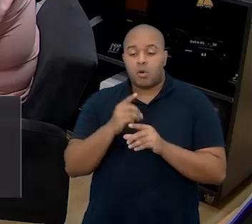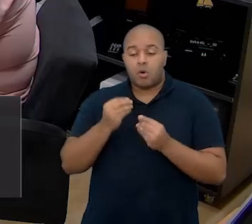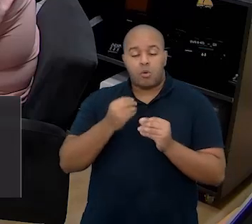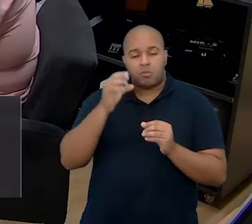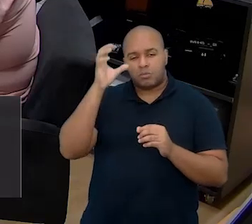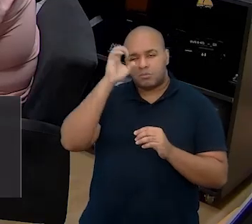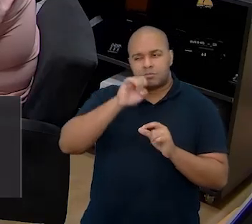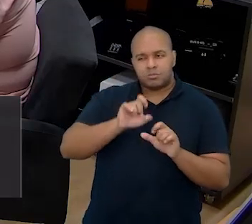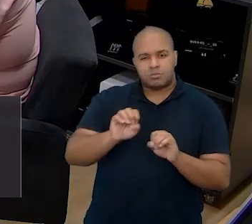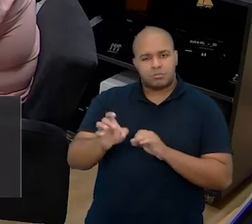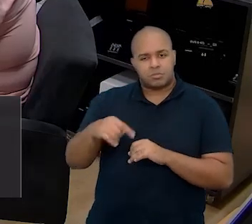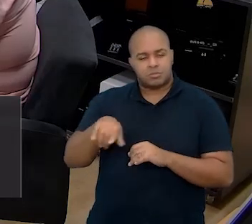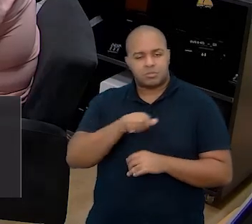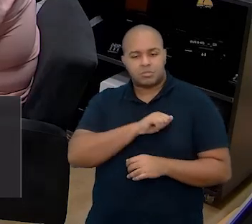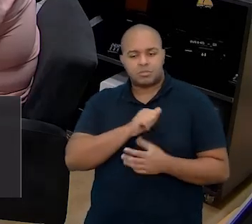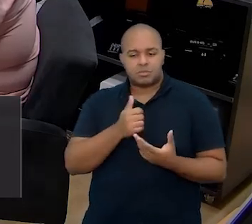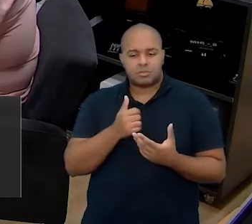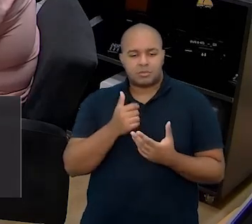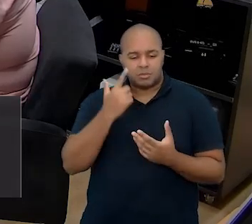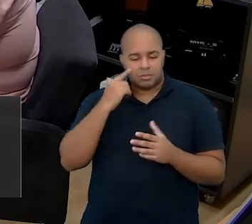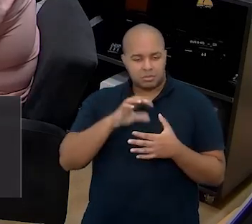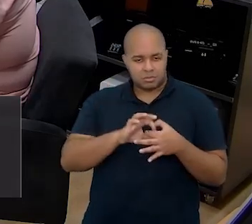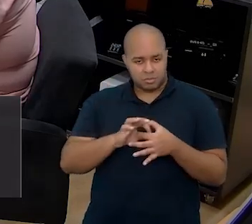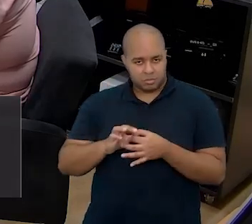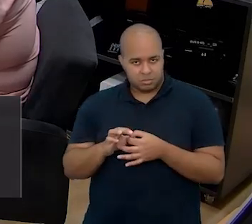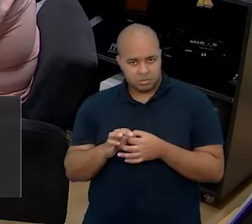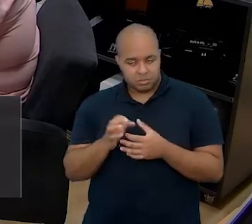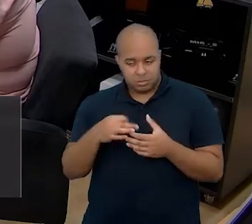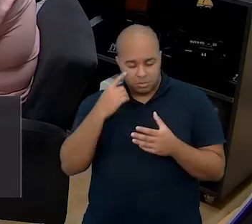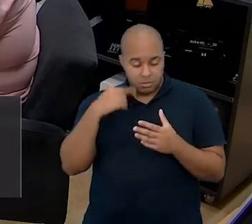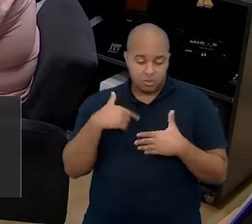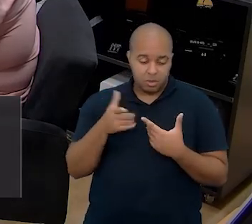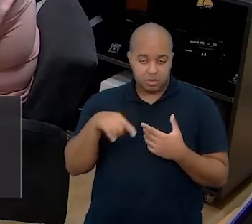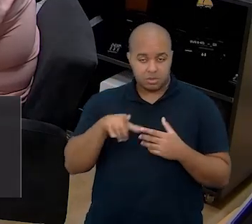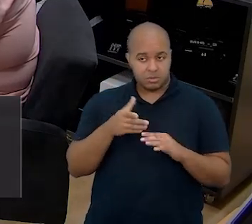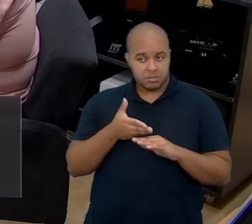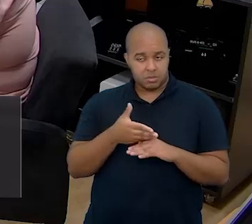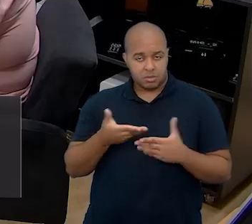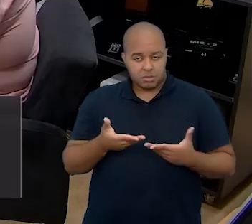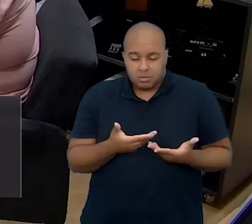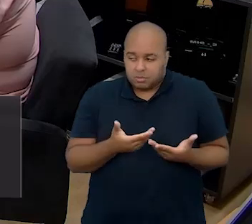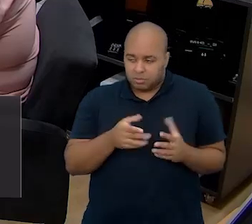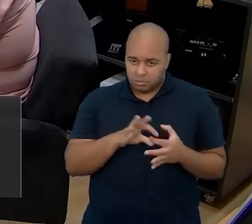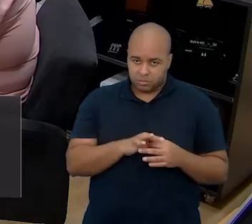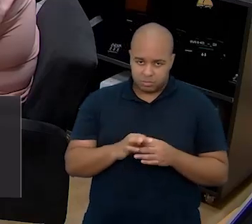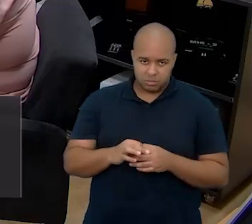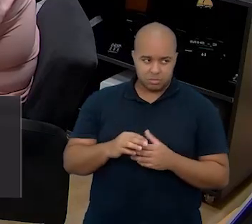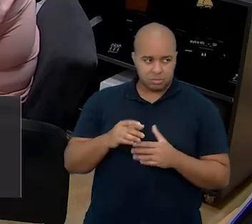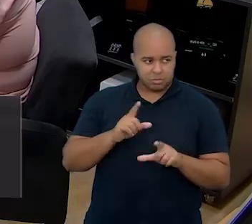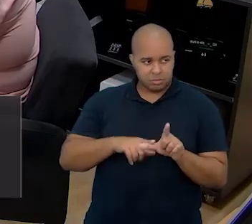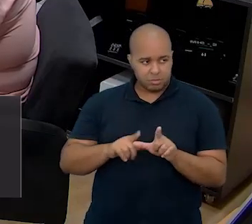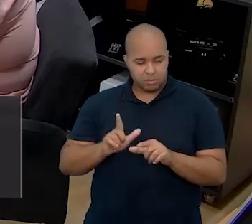alfabetizar os nossos estudantes num contexto do qual a gente pertence hoje. num contexto de letramento que é a temática